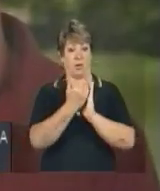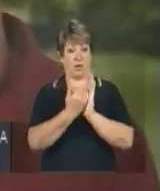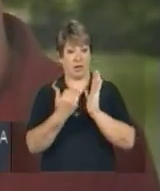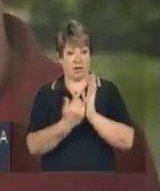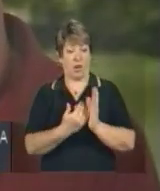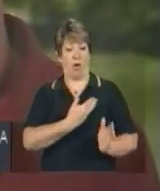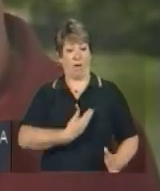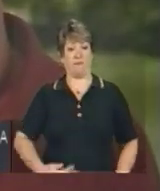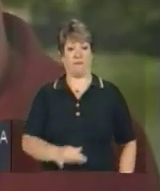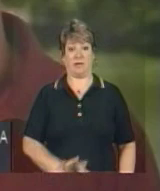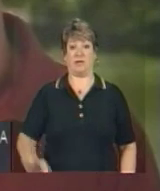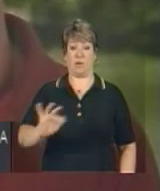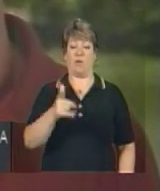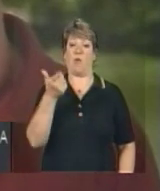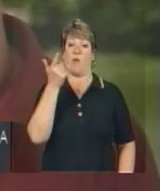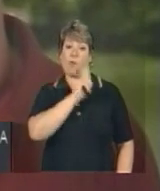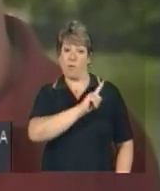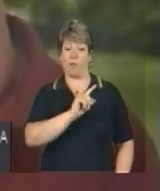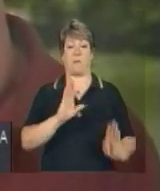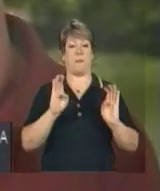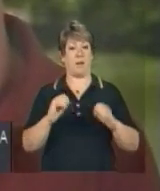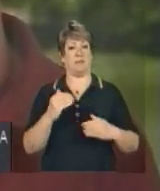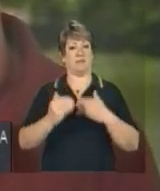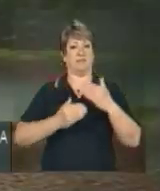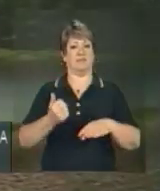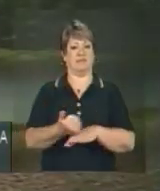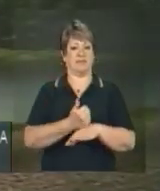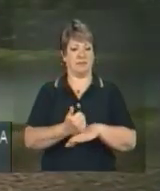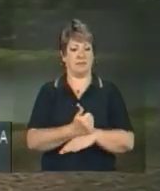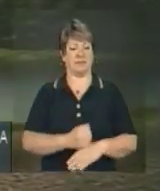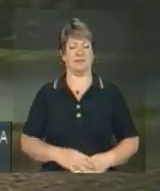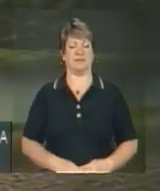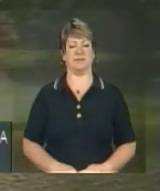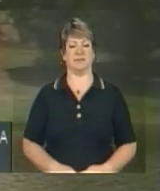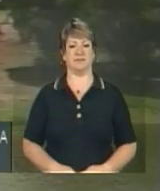reestruturar a propriedade, que estava desativada por questão de herança.